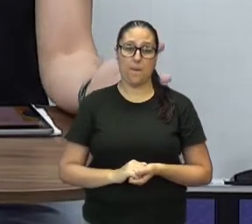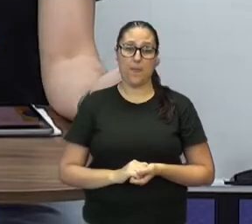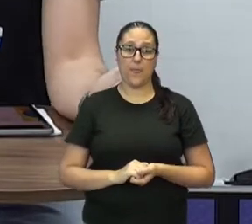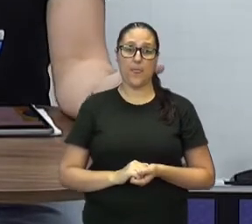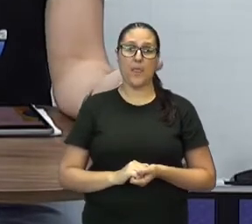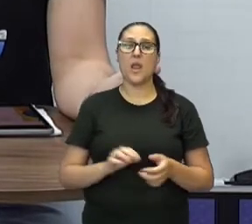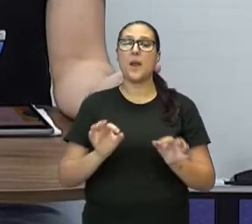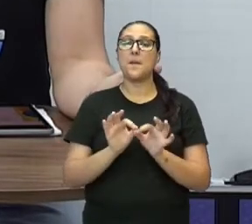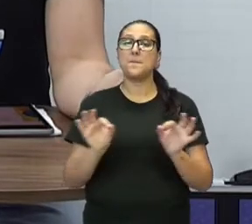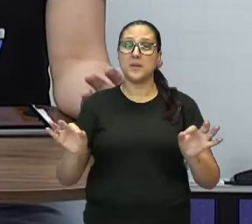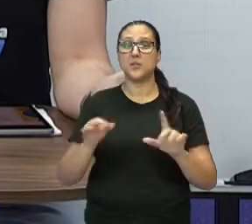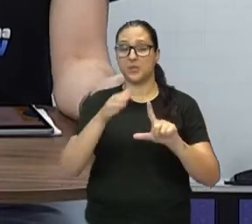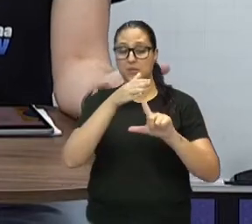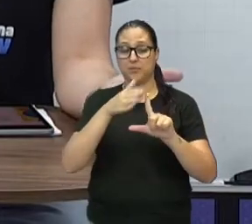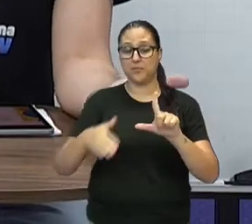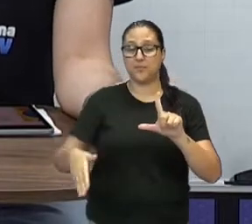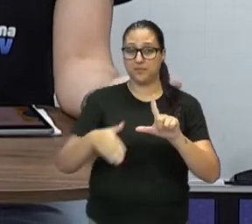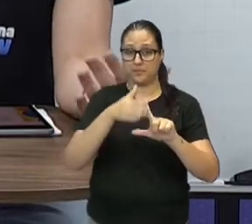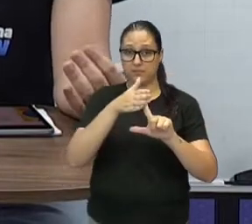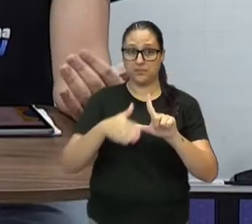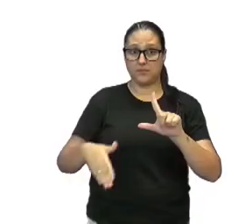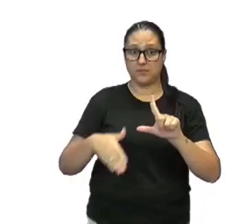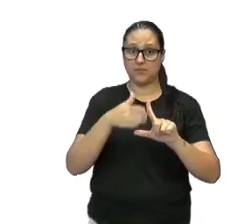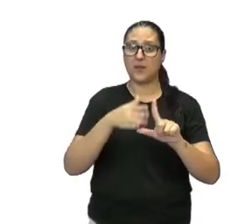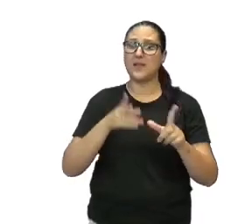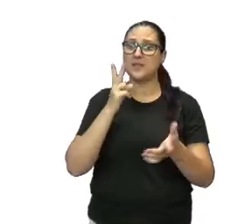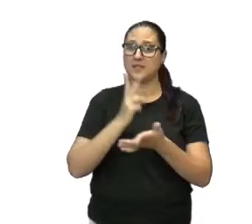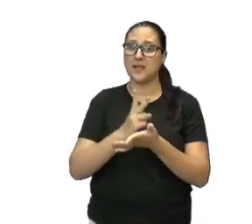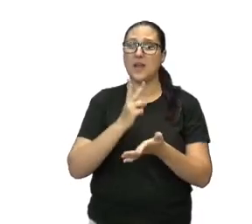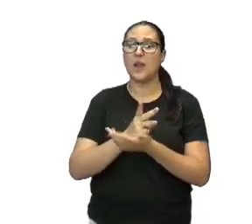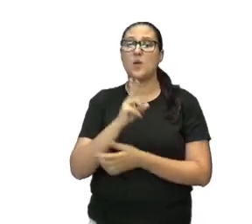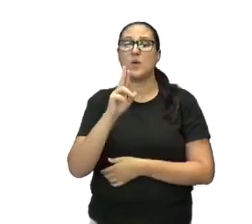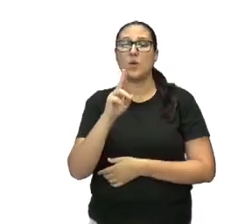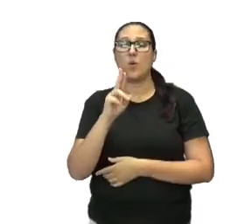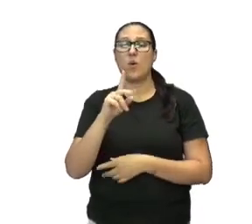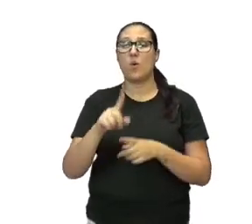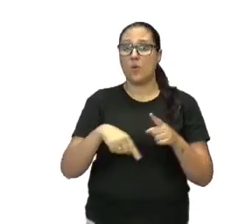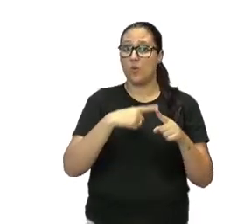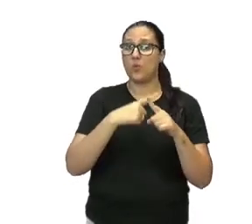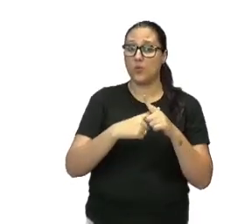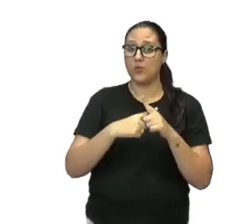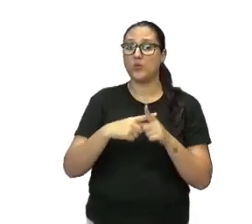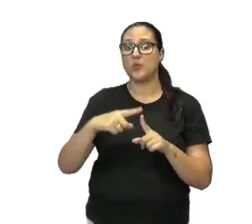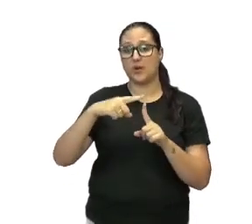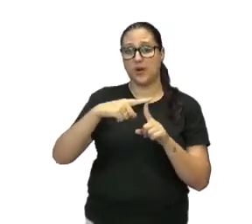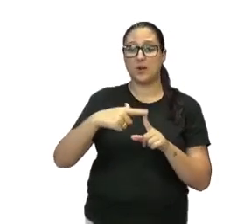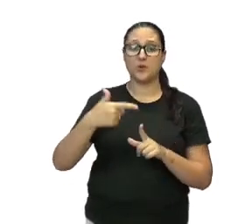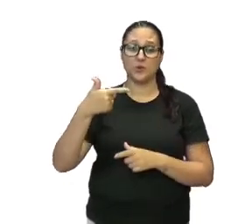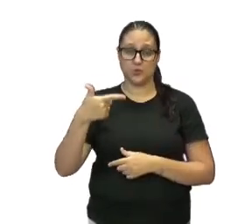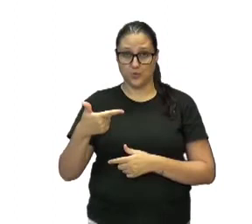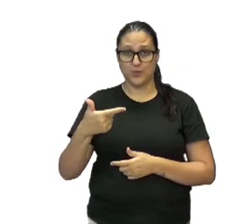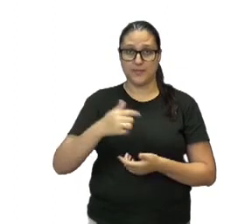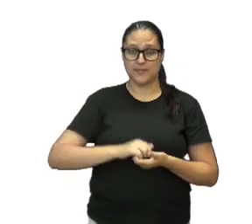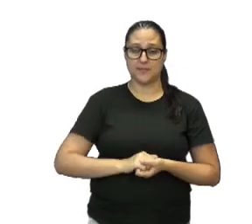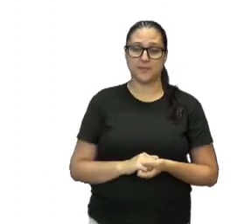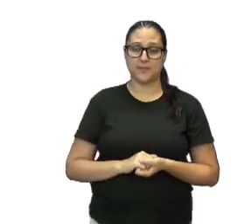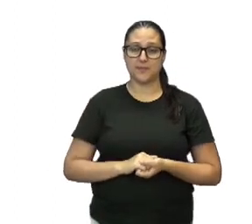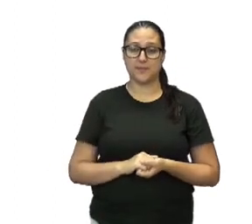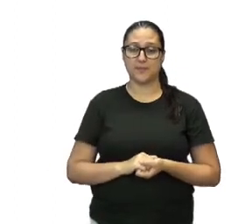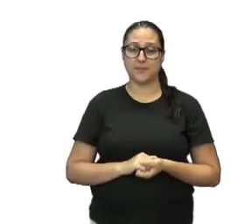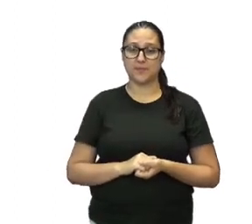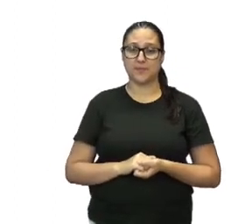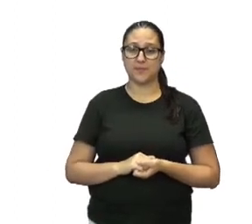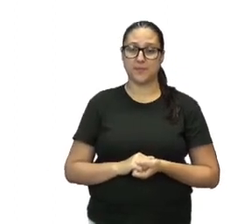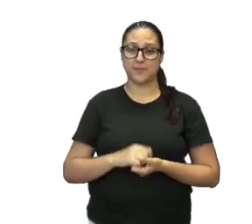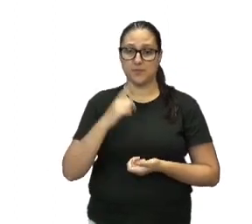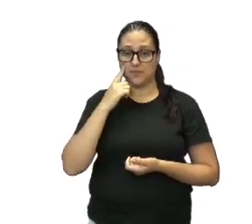medida da diagonal de um quadrado é sempre igual ao produto de raiz de 2 pela medida do lado do quadrado. Reforçando, então, diagonal